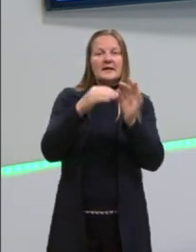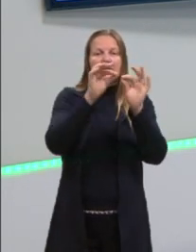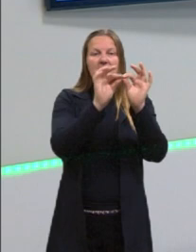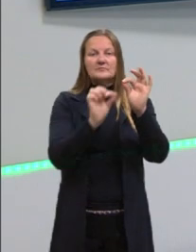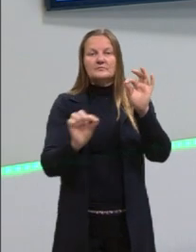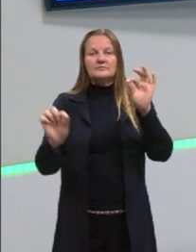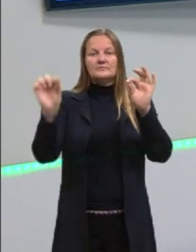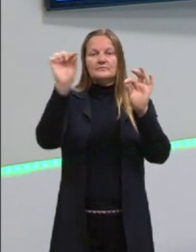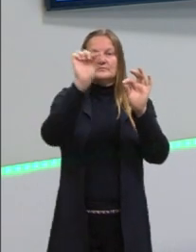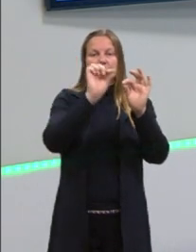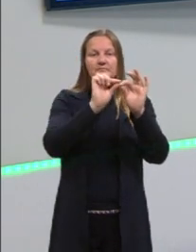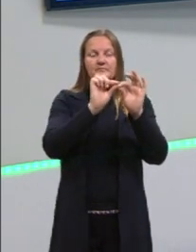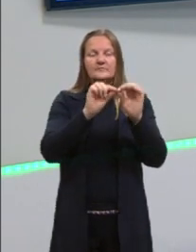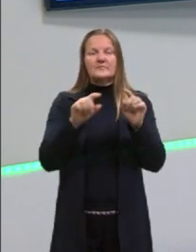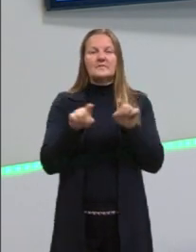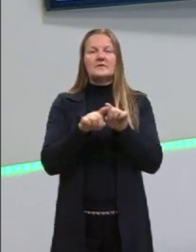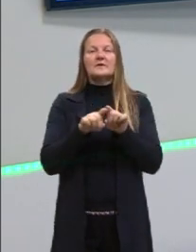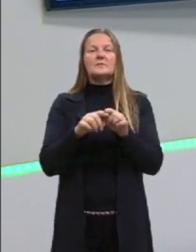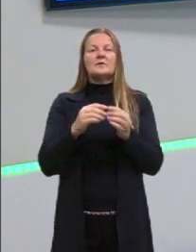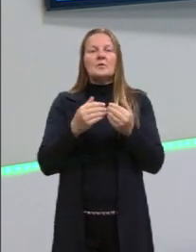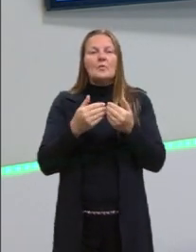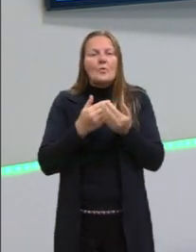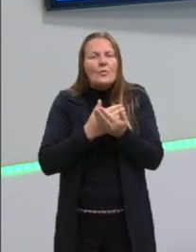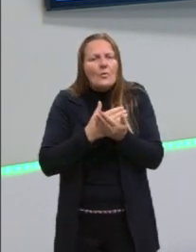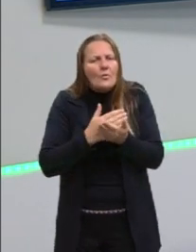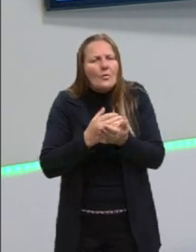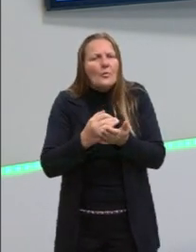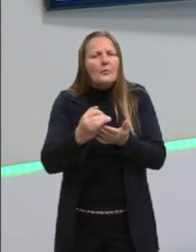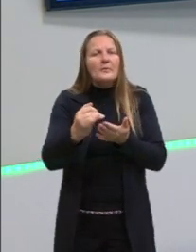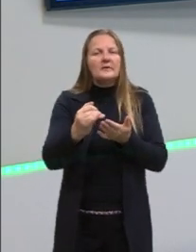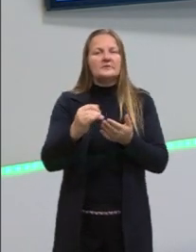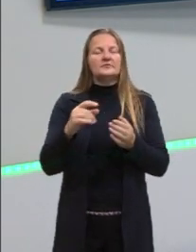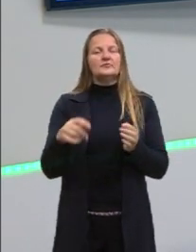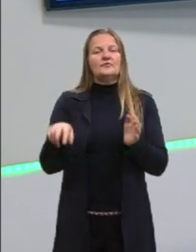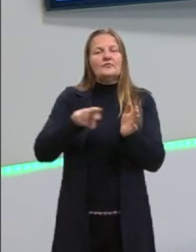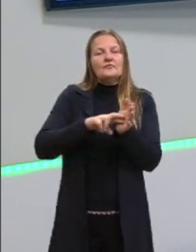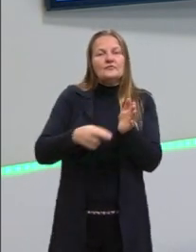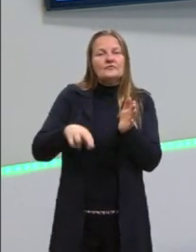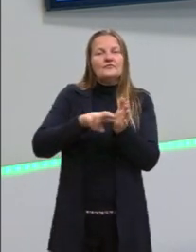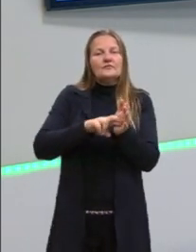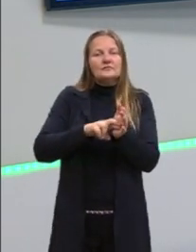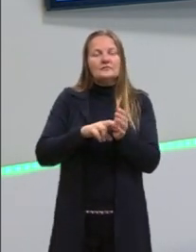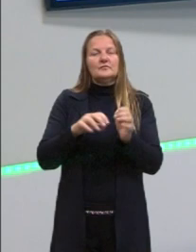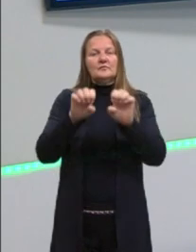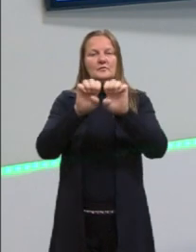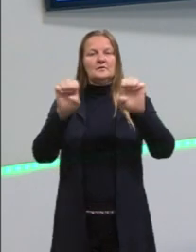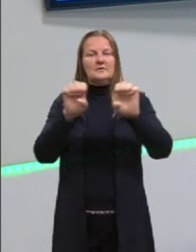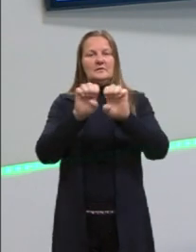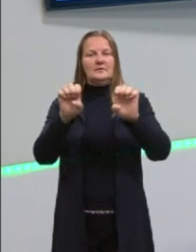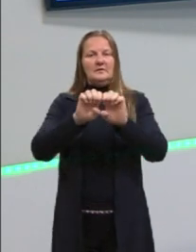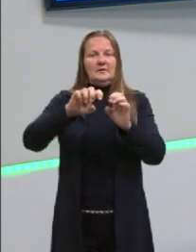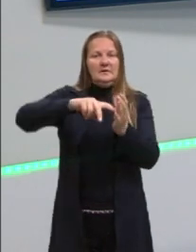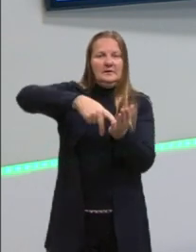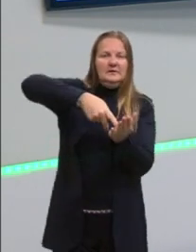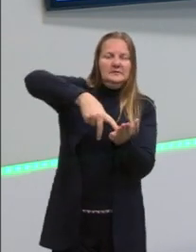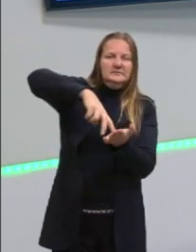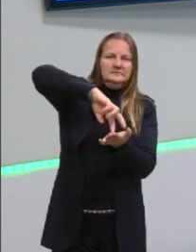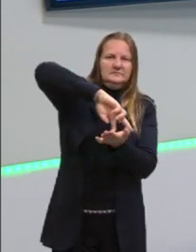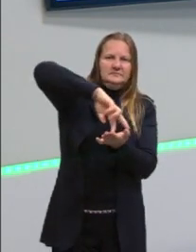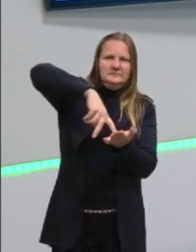circunferência. E nós vamos dar início aqui, retomando uma partezinha da equação da circunferência.